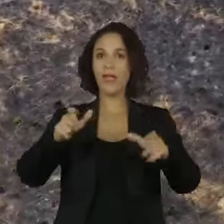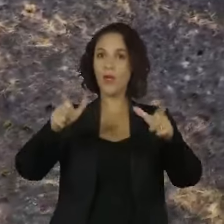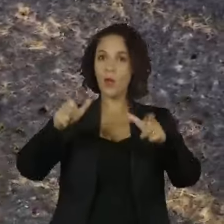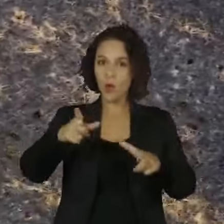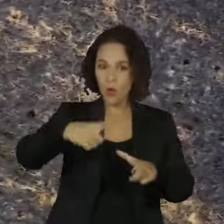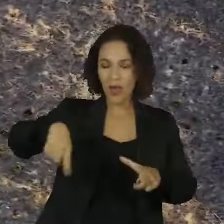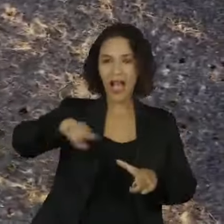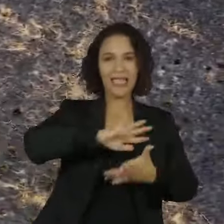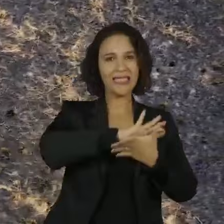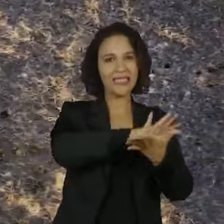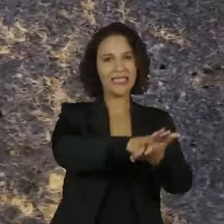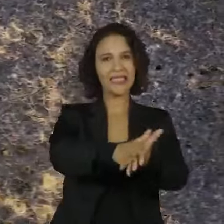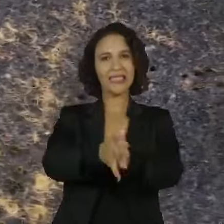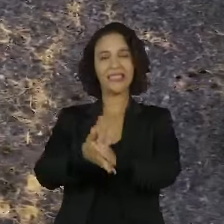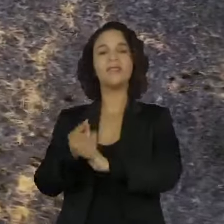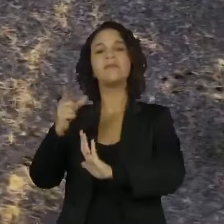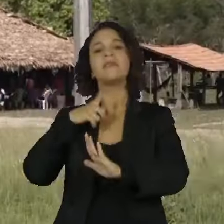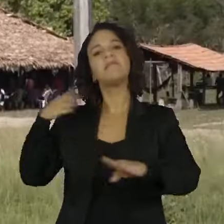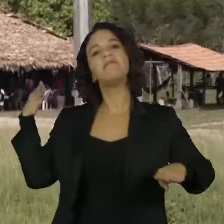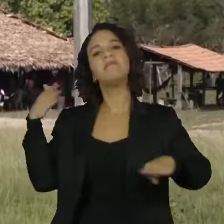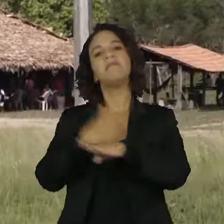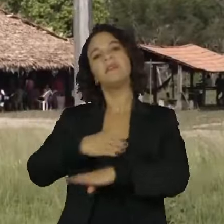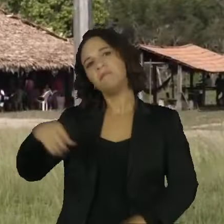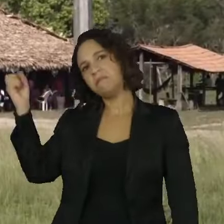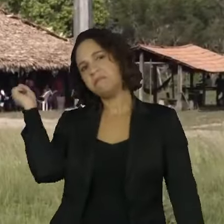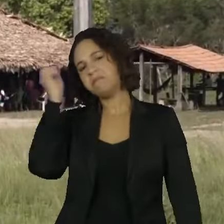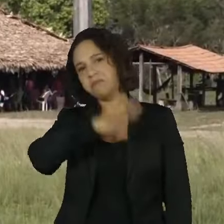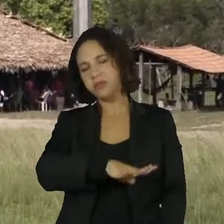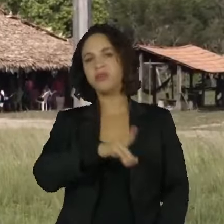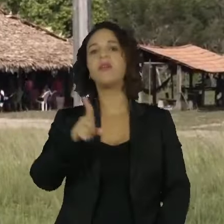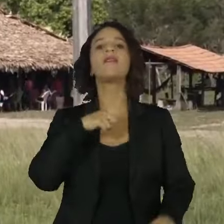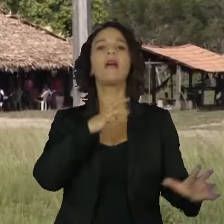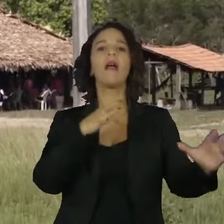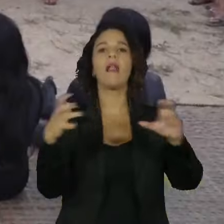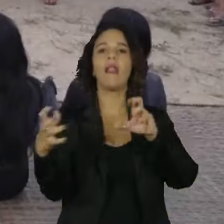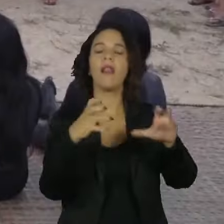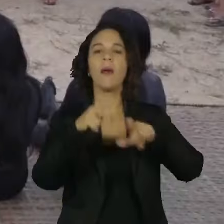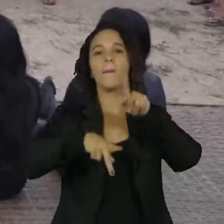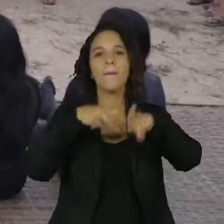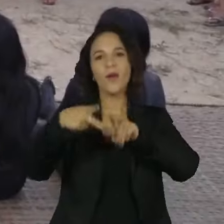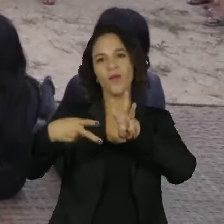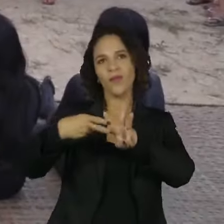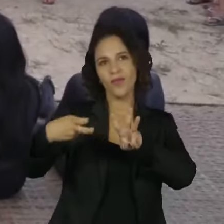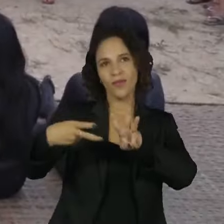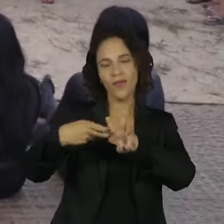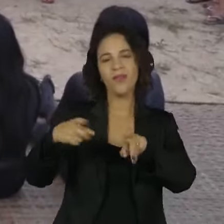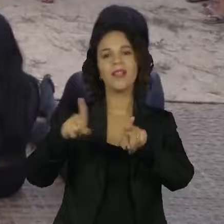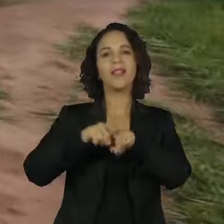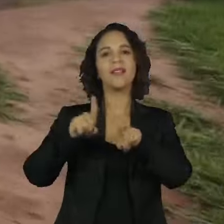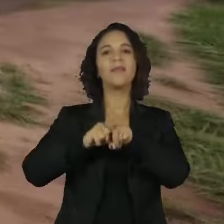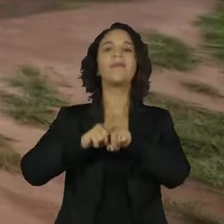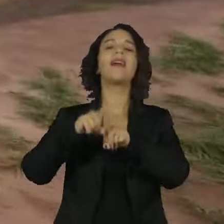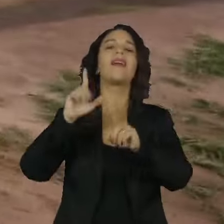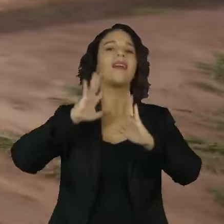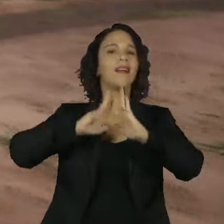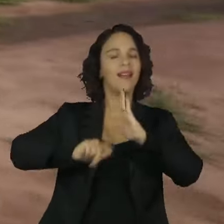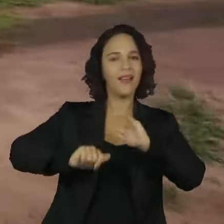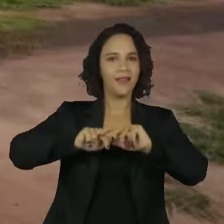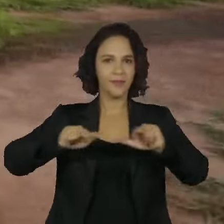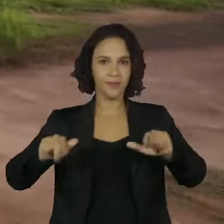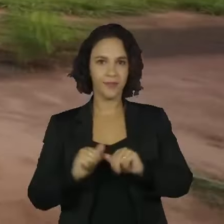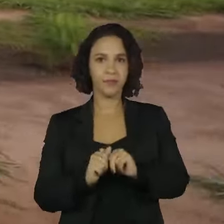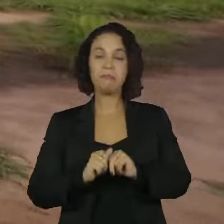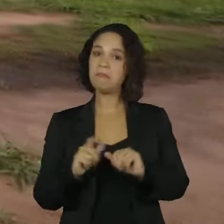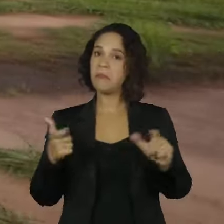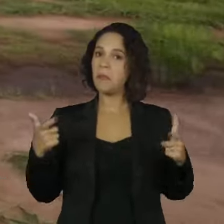protegidas é feita depois de invasões ilegais que levam a conflitos com os povos e comunidades tradicionais. Apesar da queda